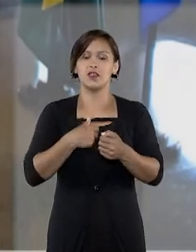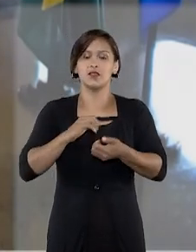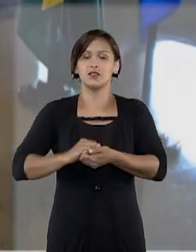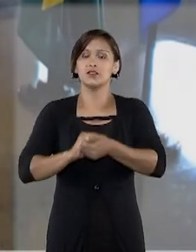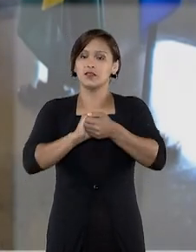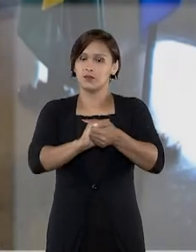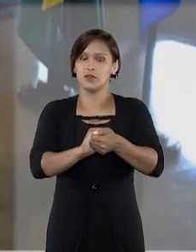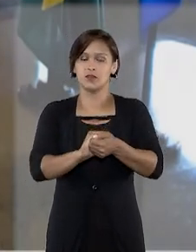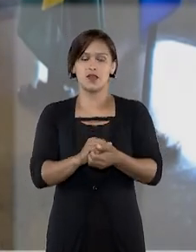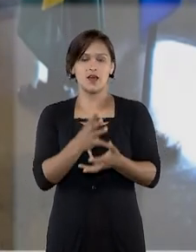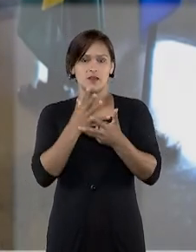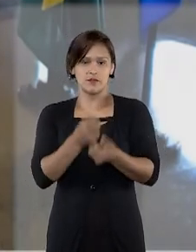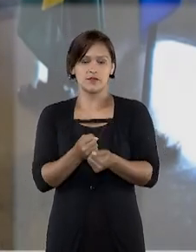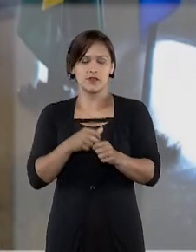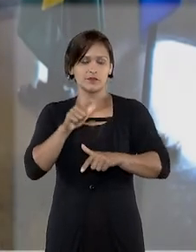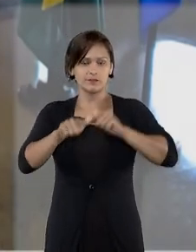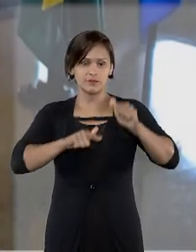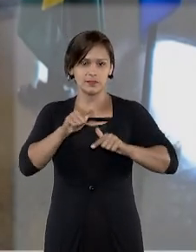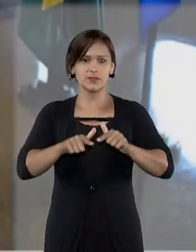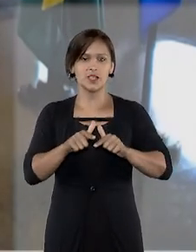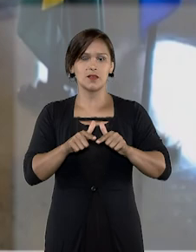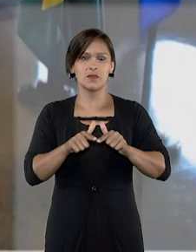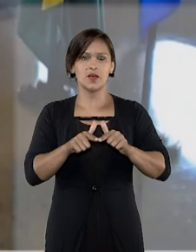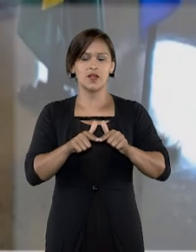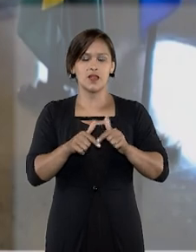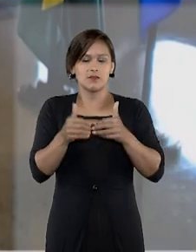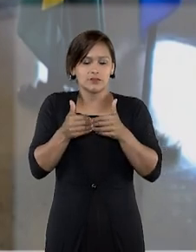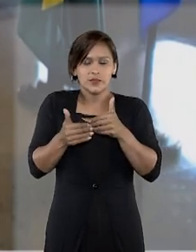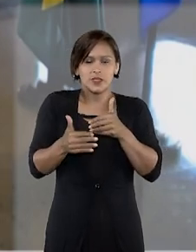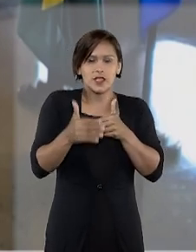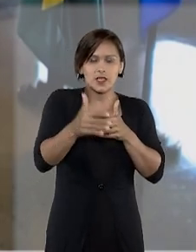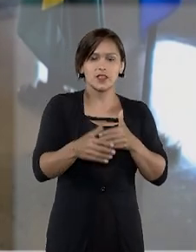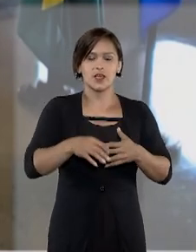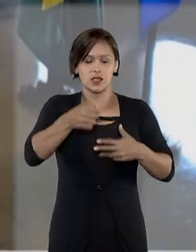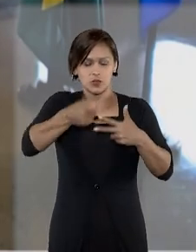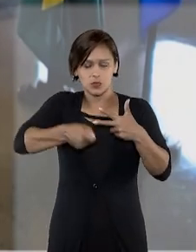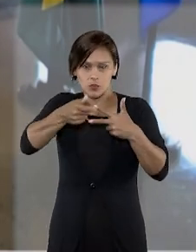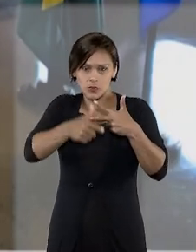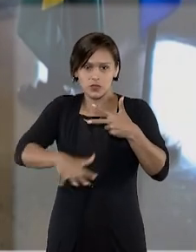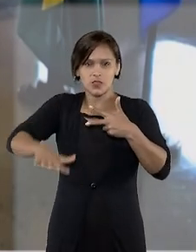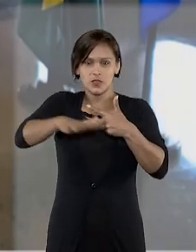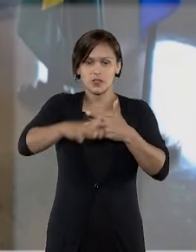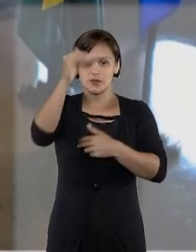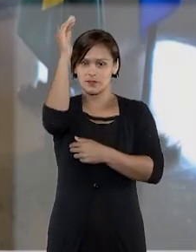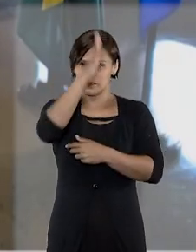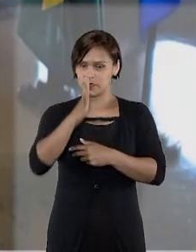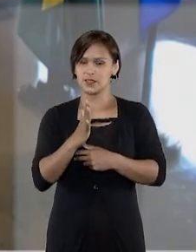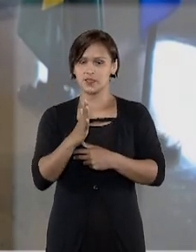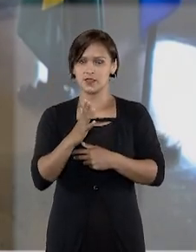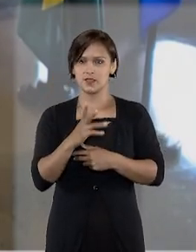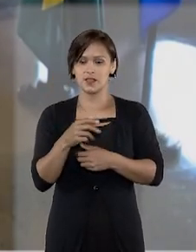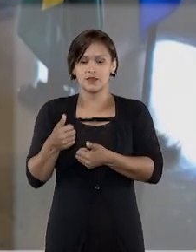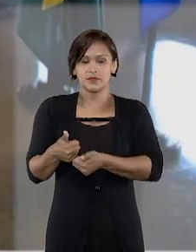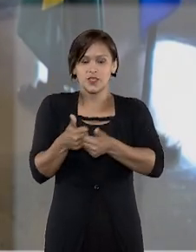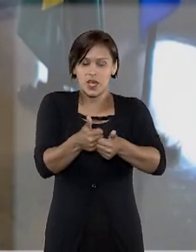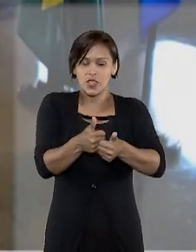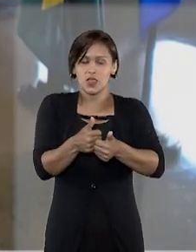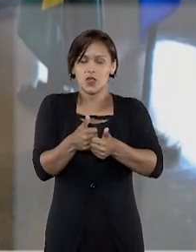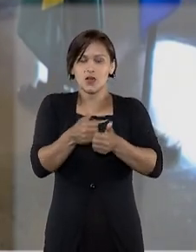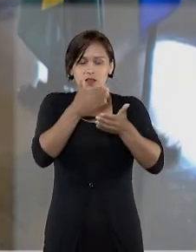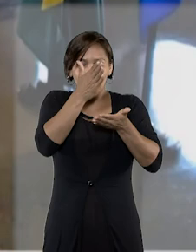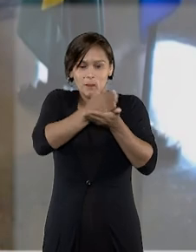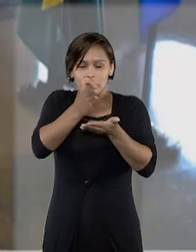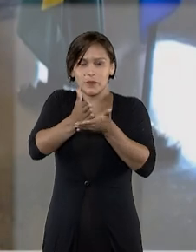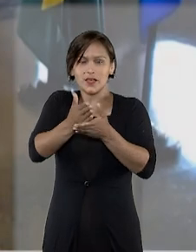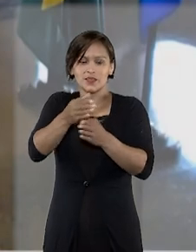mãos dadas, vamos trabalhar pelo engrandecimento do poder judiciário brasileiro, dando a nossa parcela